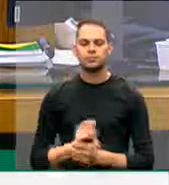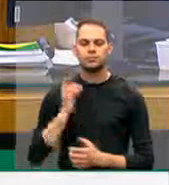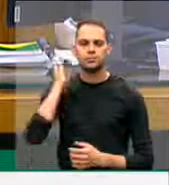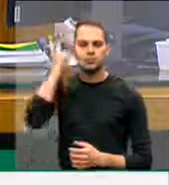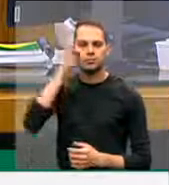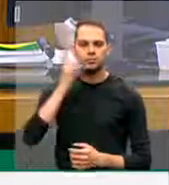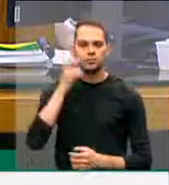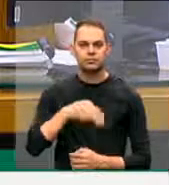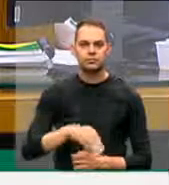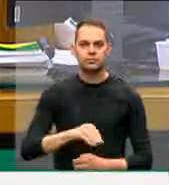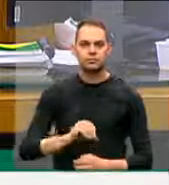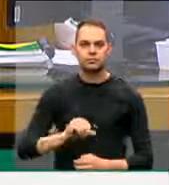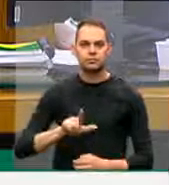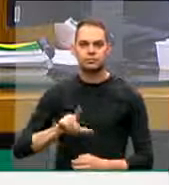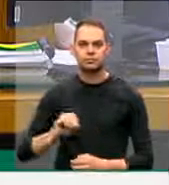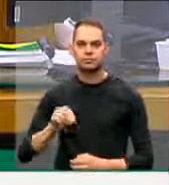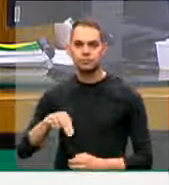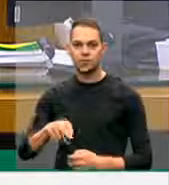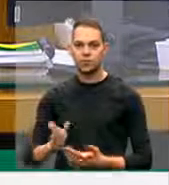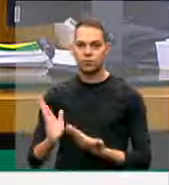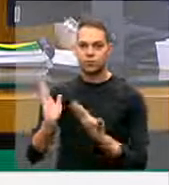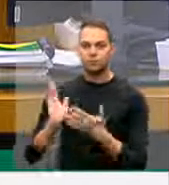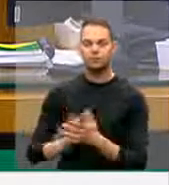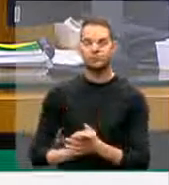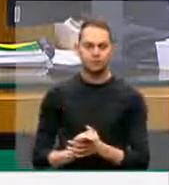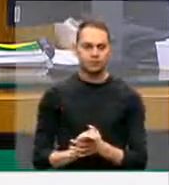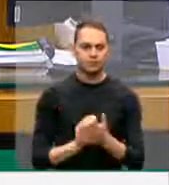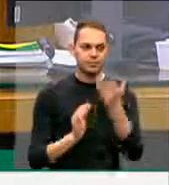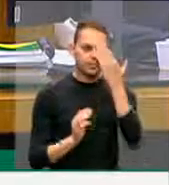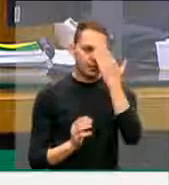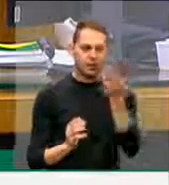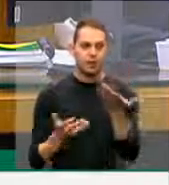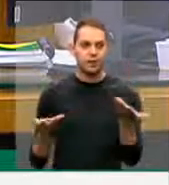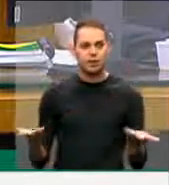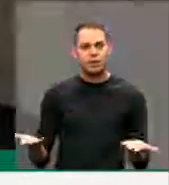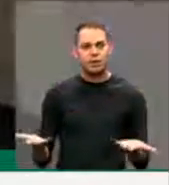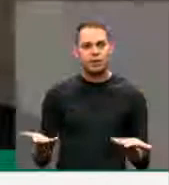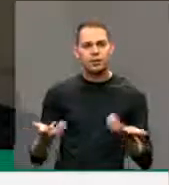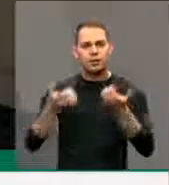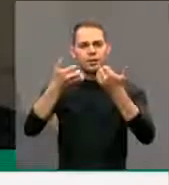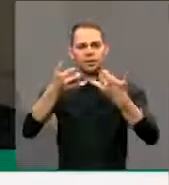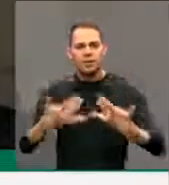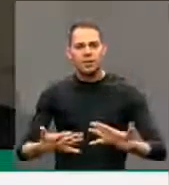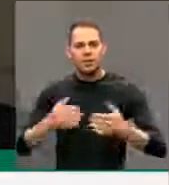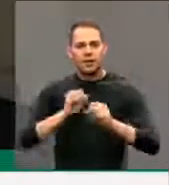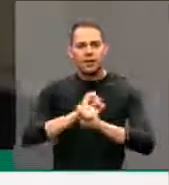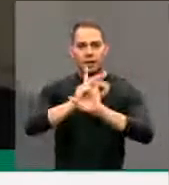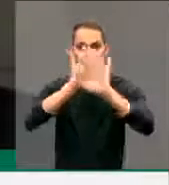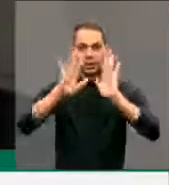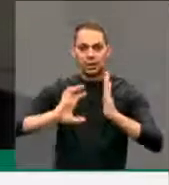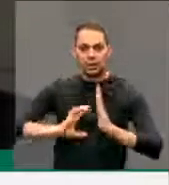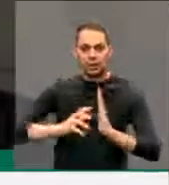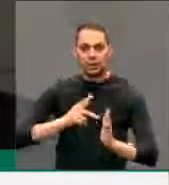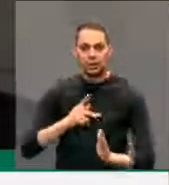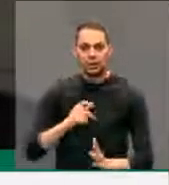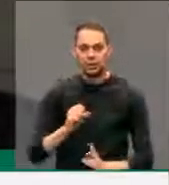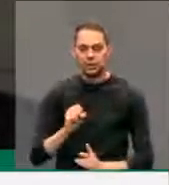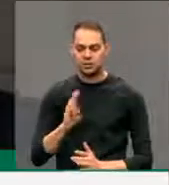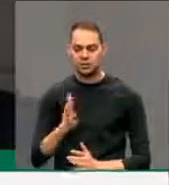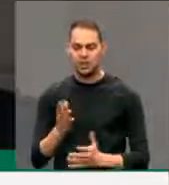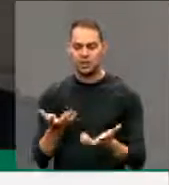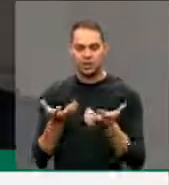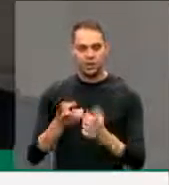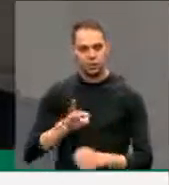Deputado Molon, pois não, presidente, apenas para deixar claro que pelo PSB nós votaremos pela